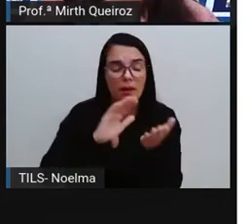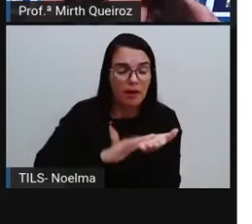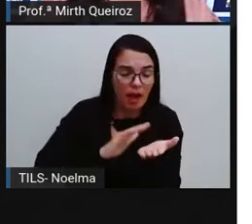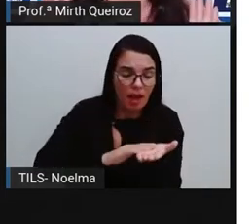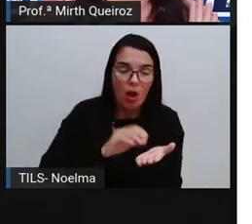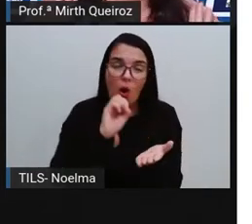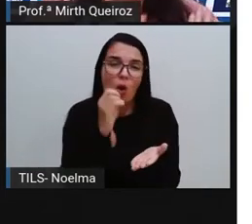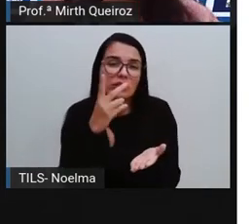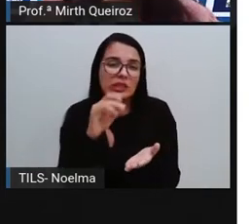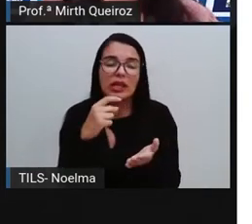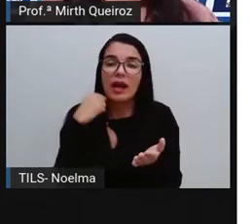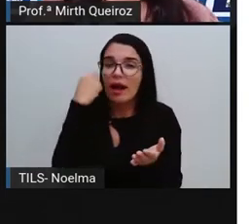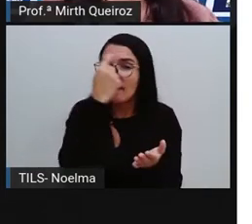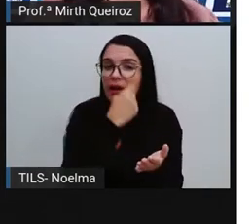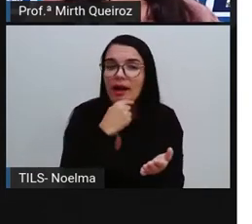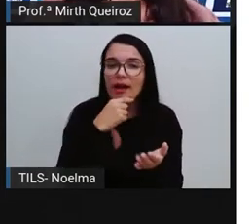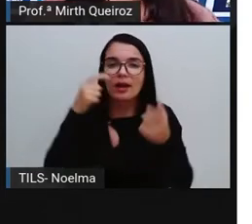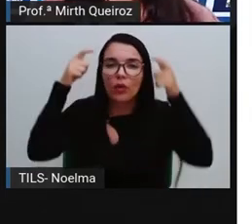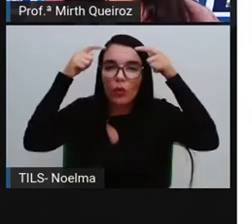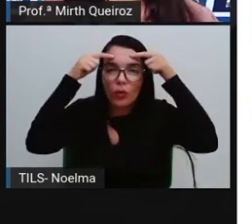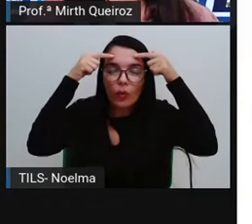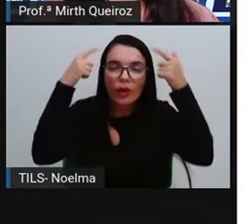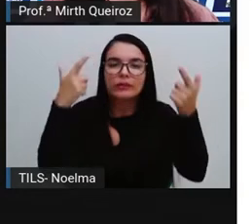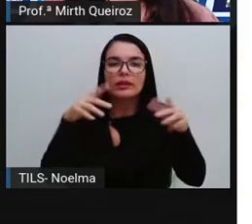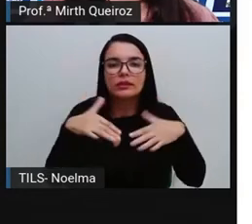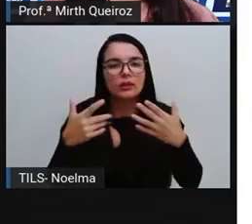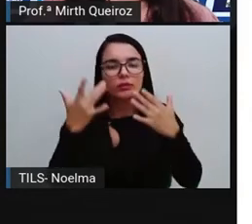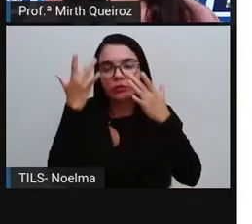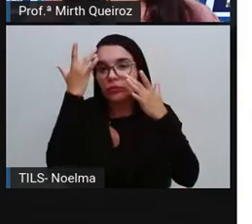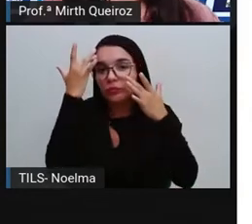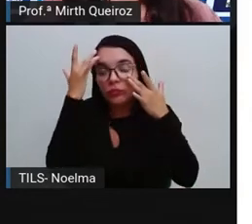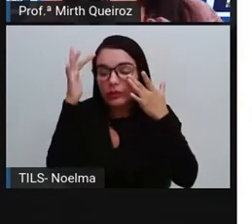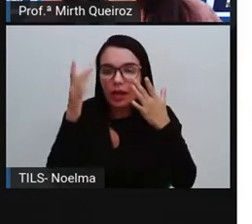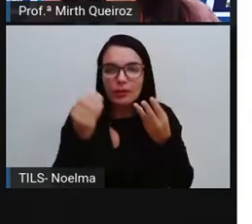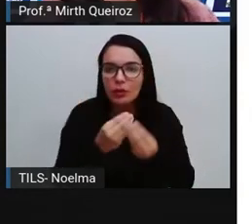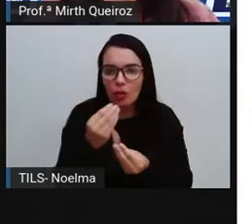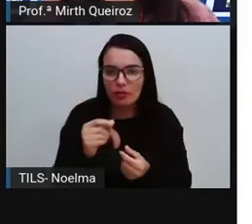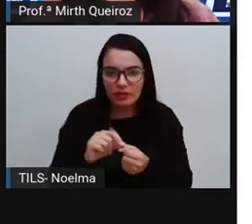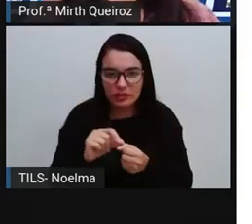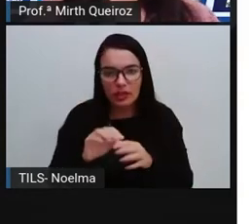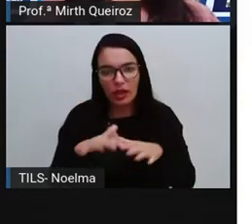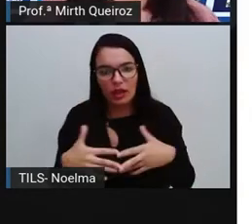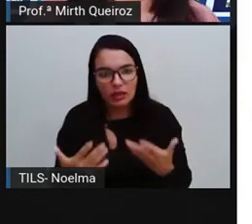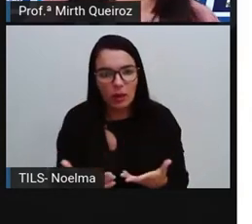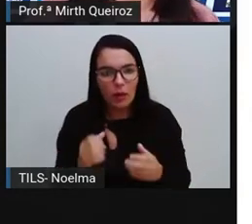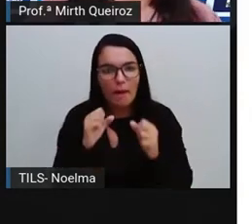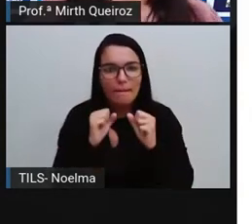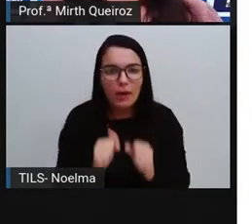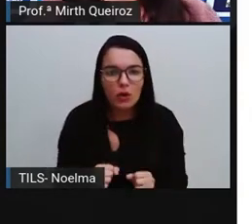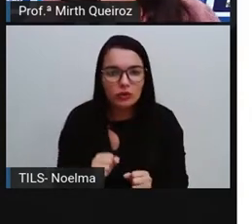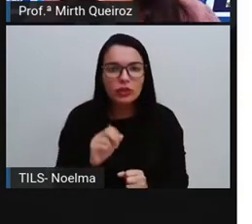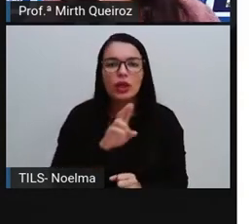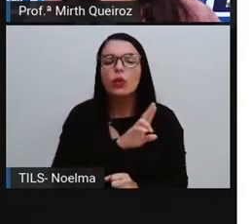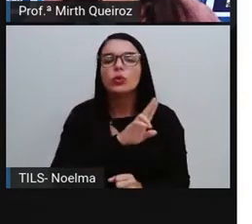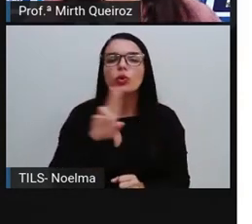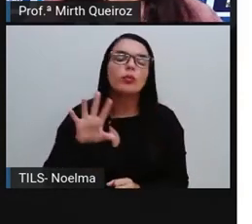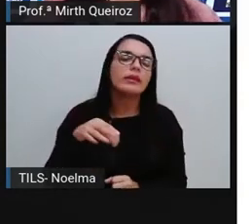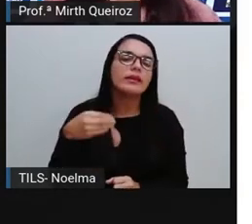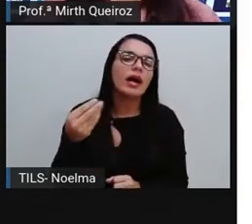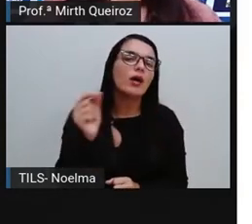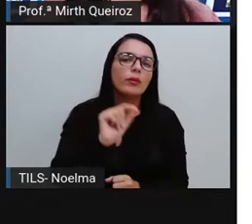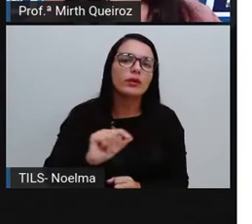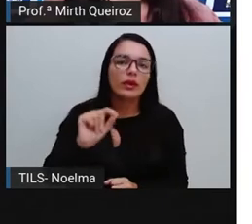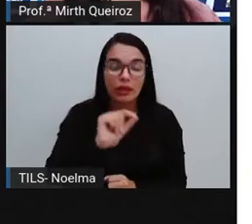só cara, ou se sai só coroa. Não tem como a gente fazer isso. E, para isso, a gente vai chamar, vai dar o nome aí